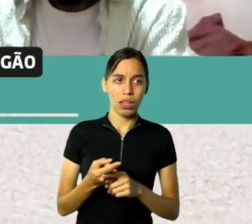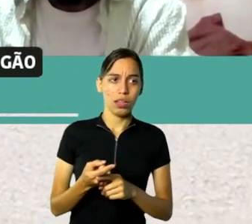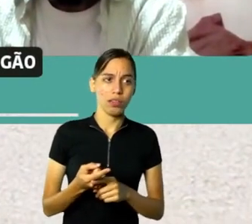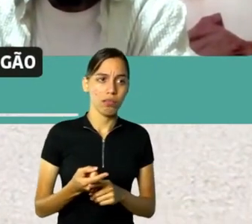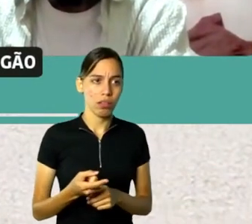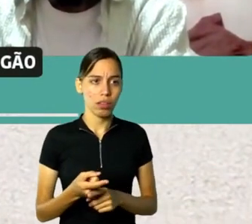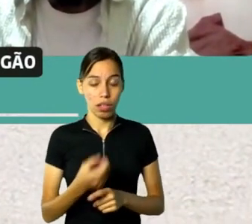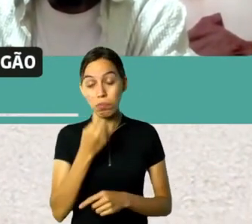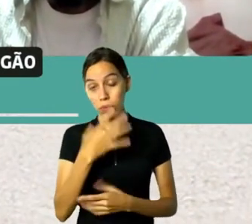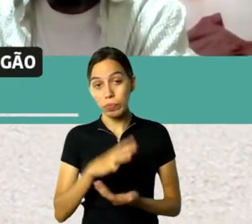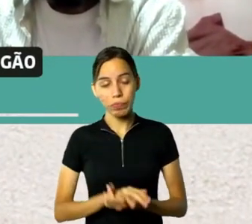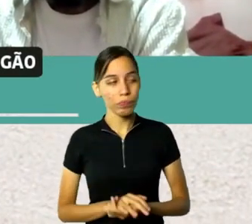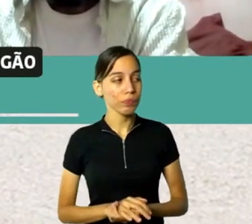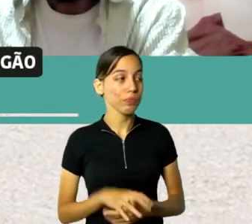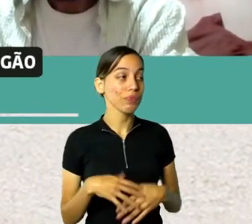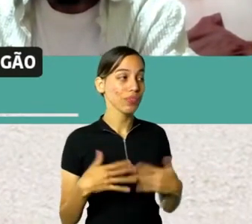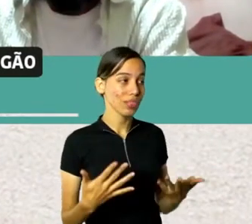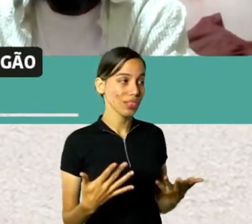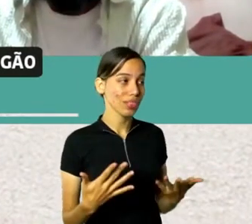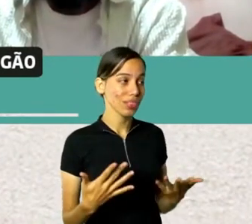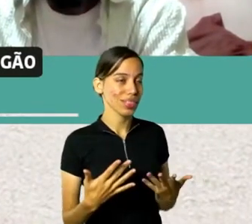contextualizando com o passimônia, né?